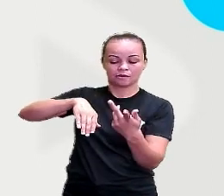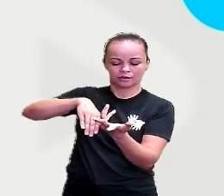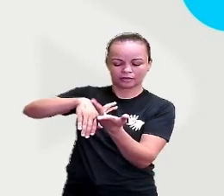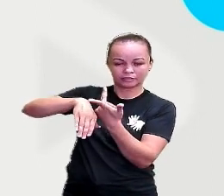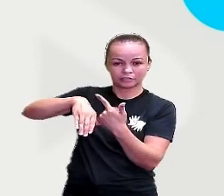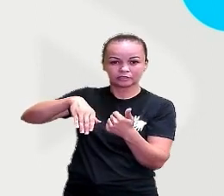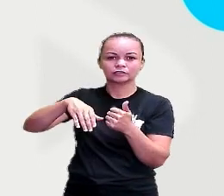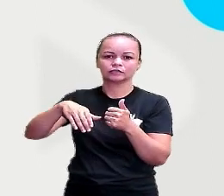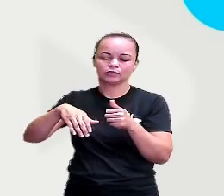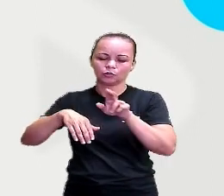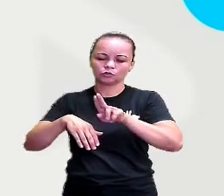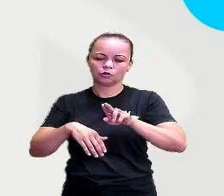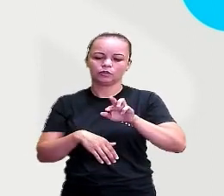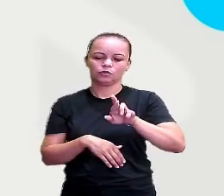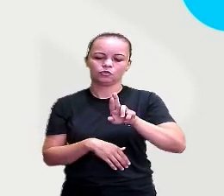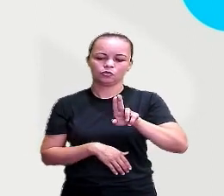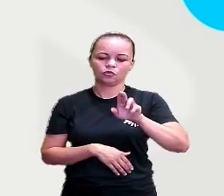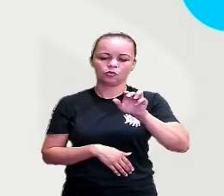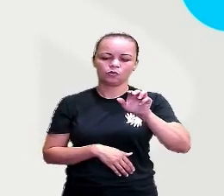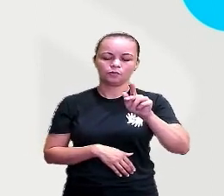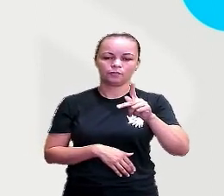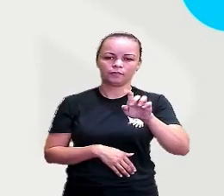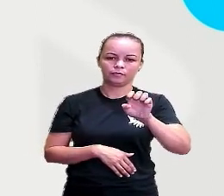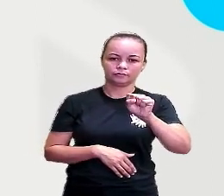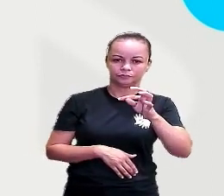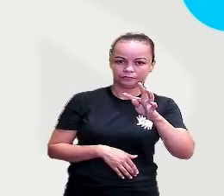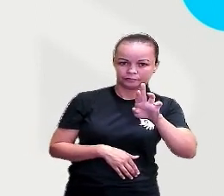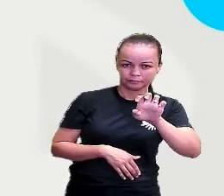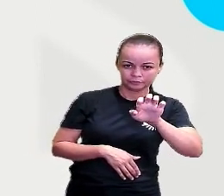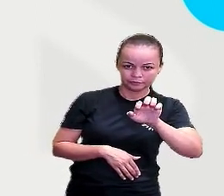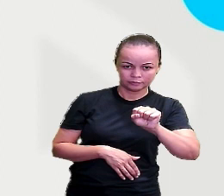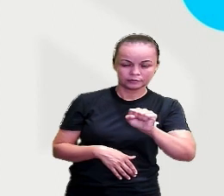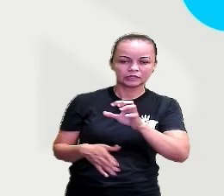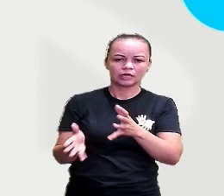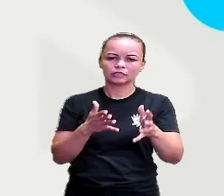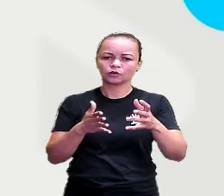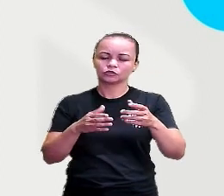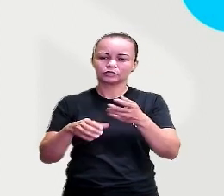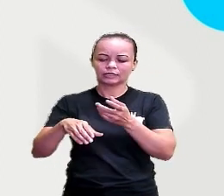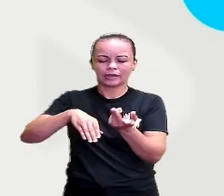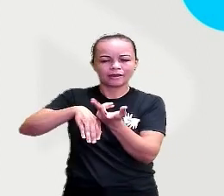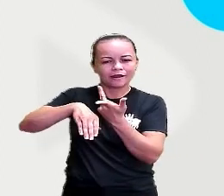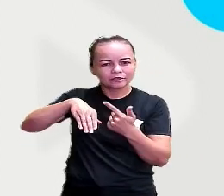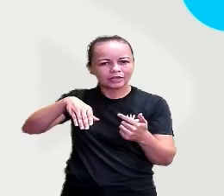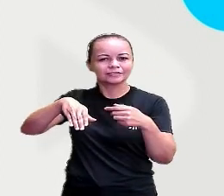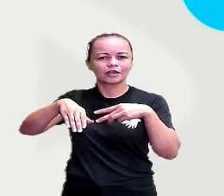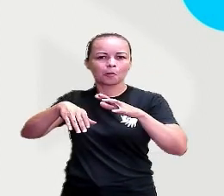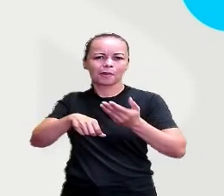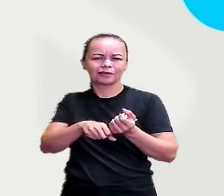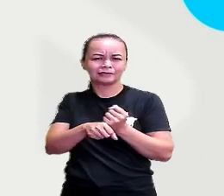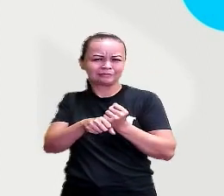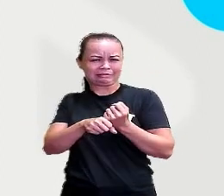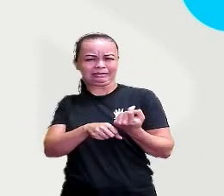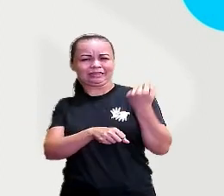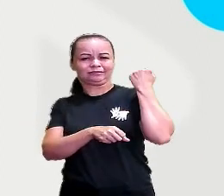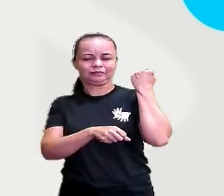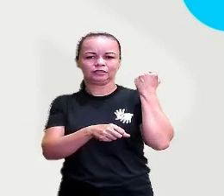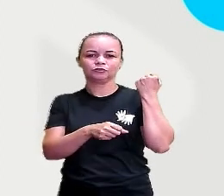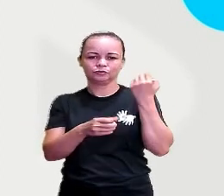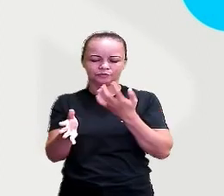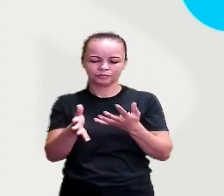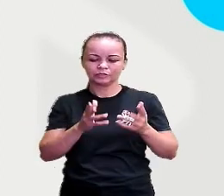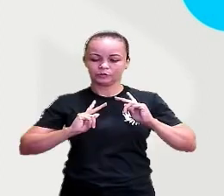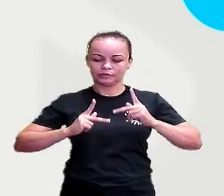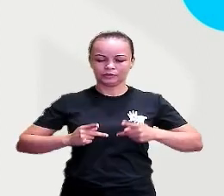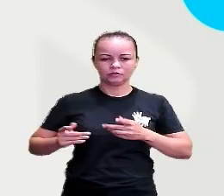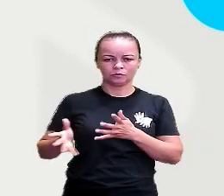chamados de pinturas rupestres, consideradas uma das expressões artísticas mais antigas do ser humano. Então, eles pintavam nas cavernas as